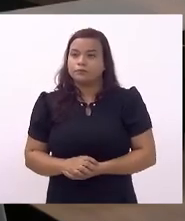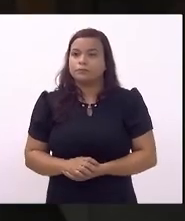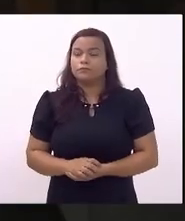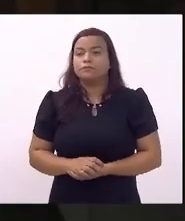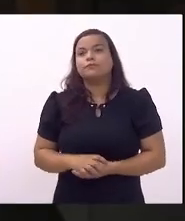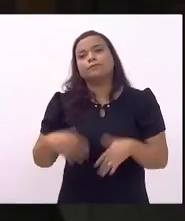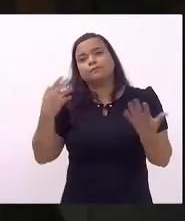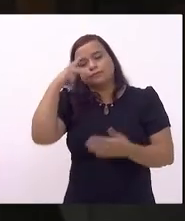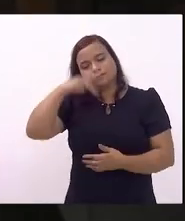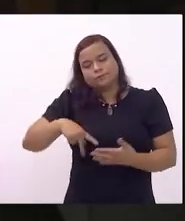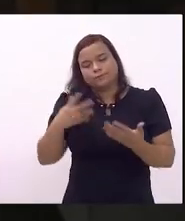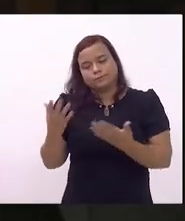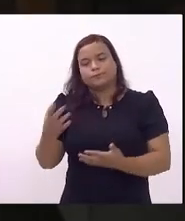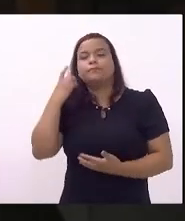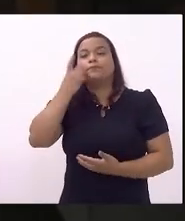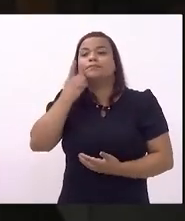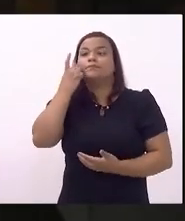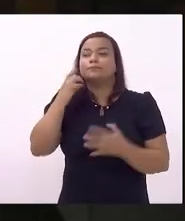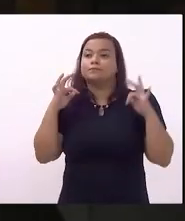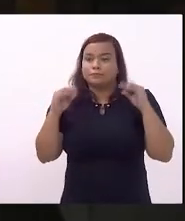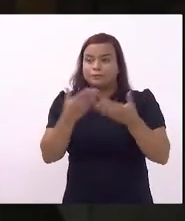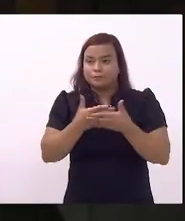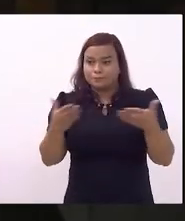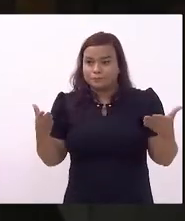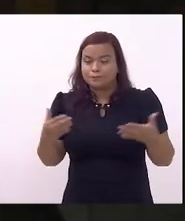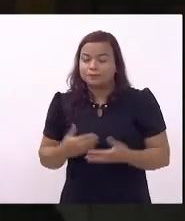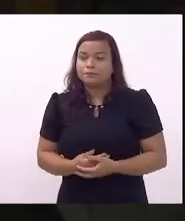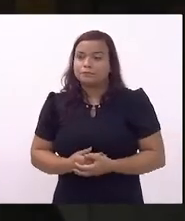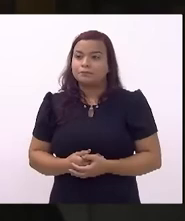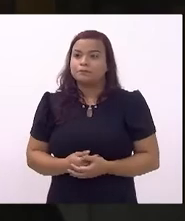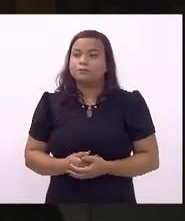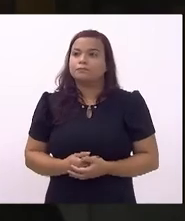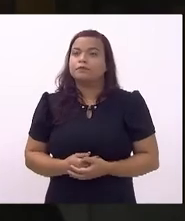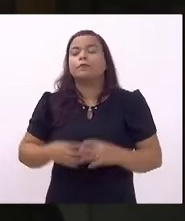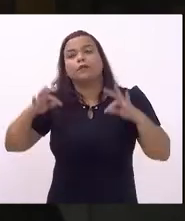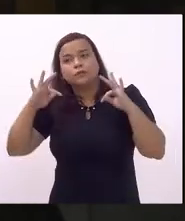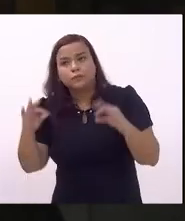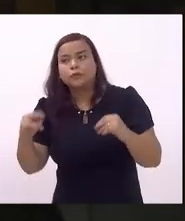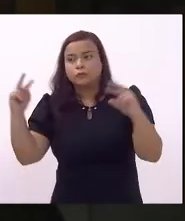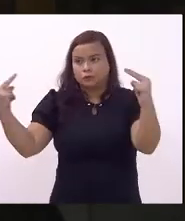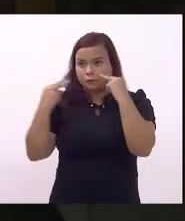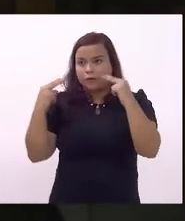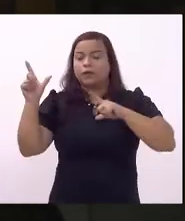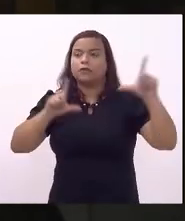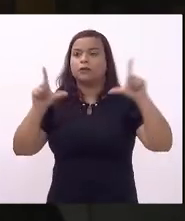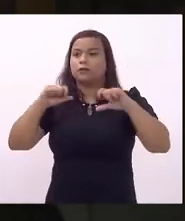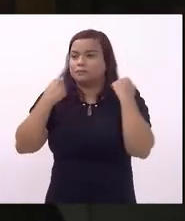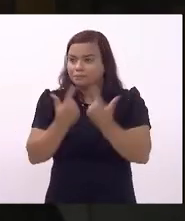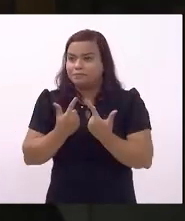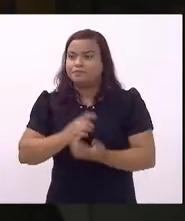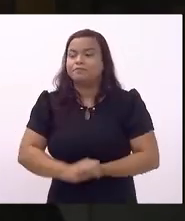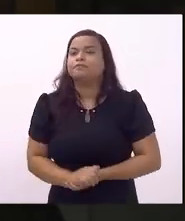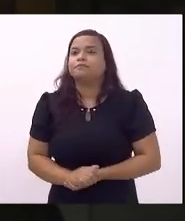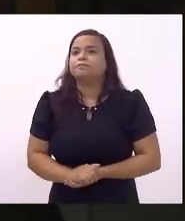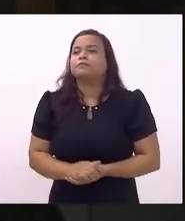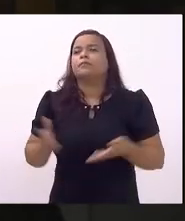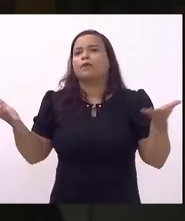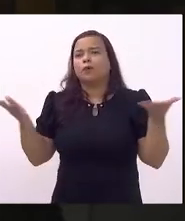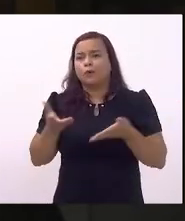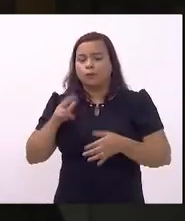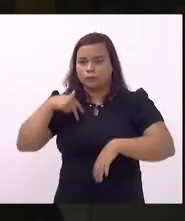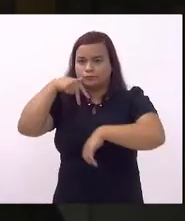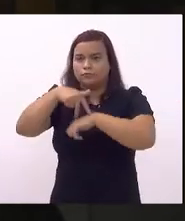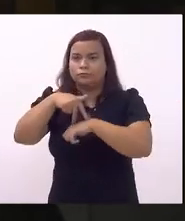senhor presidente deputados e deputados todos aqueles que nos assistem pela TV Alerj hoje eu subo a